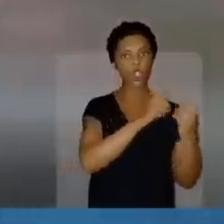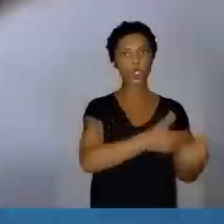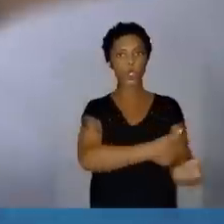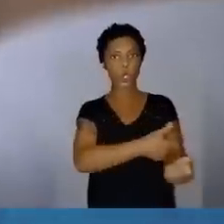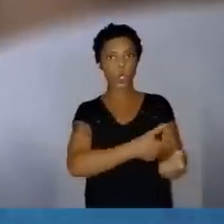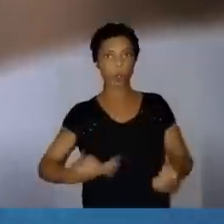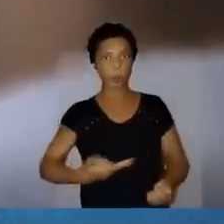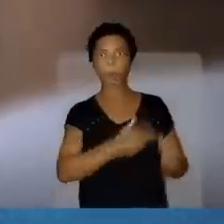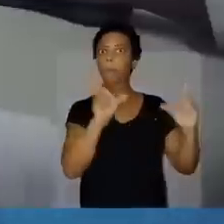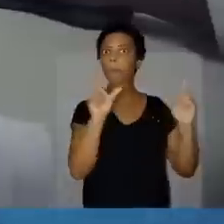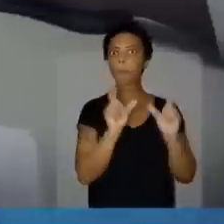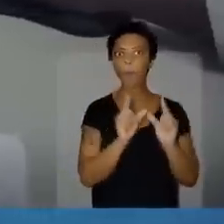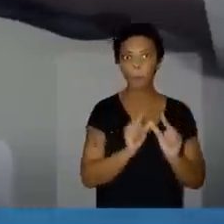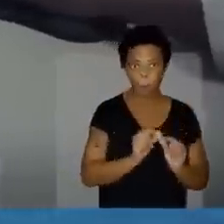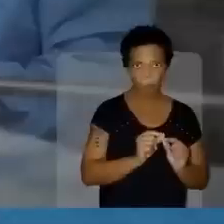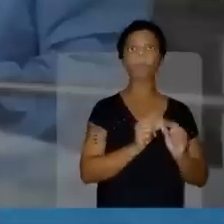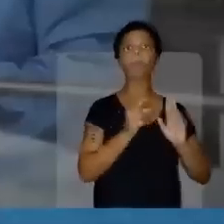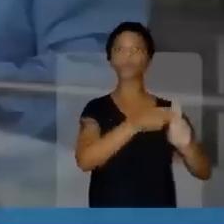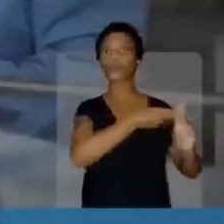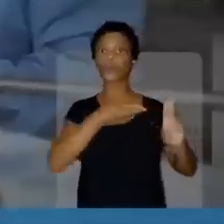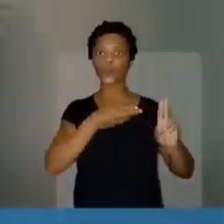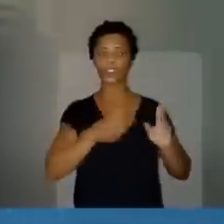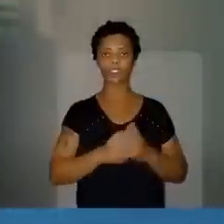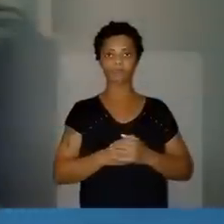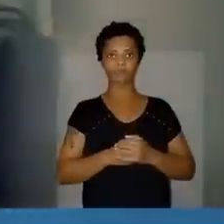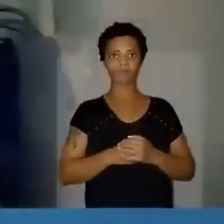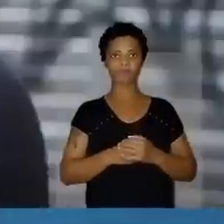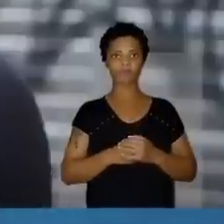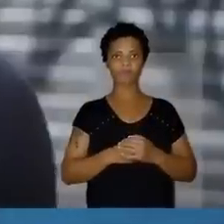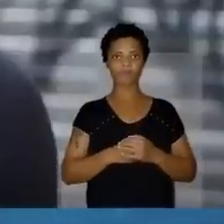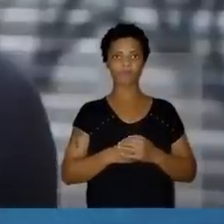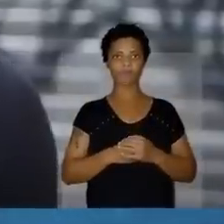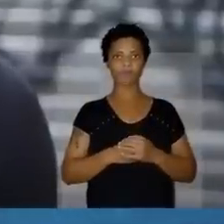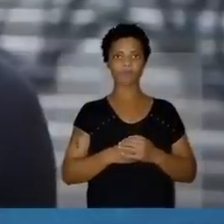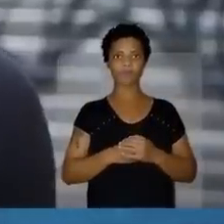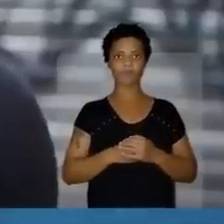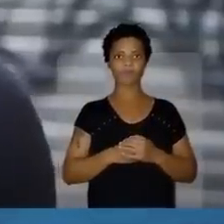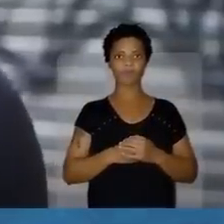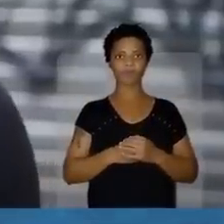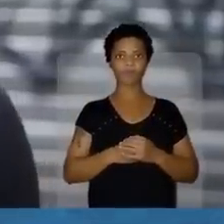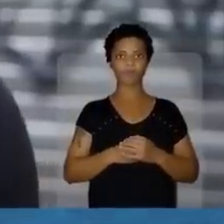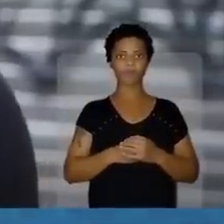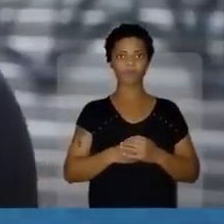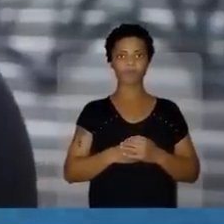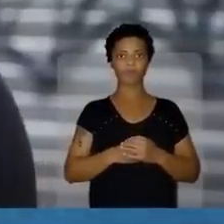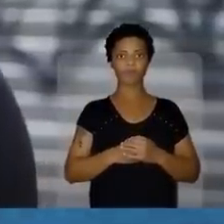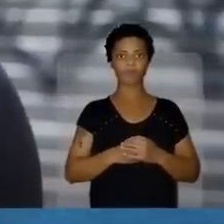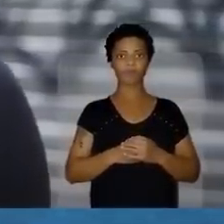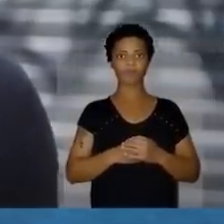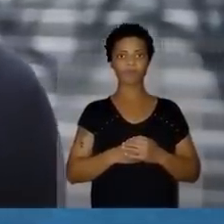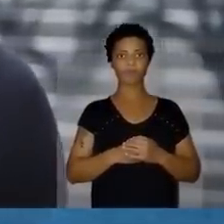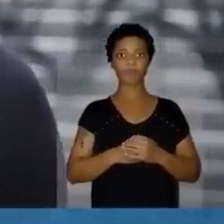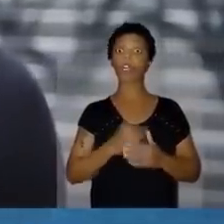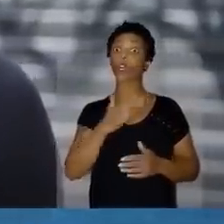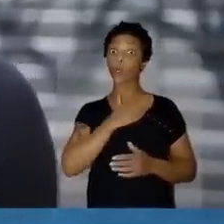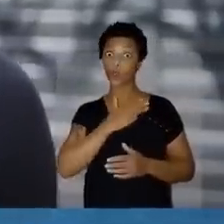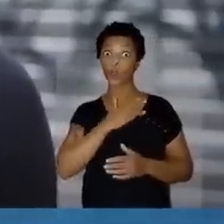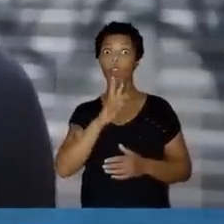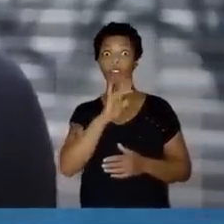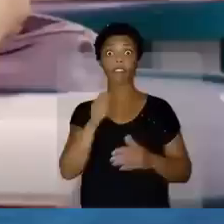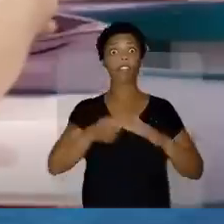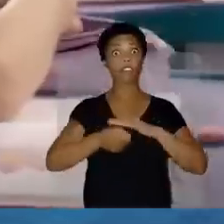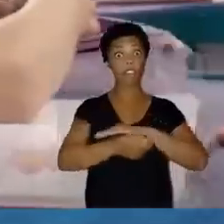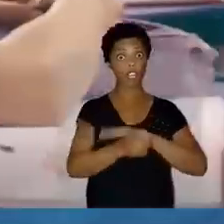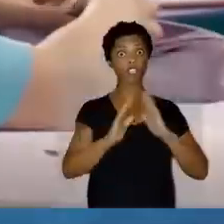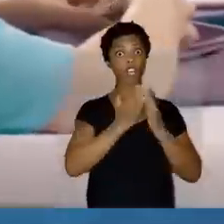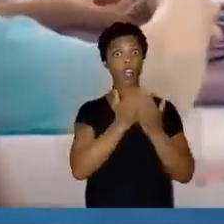zerar as filas de consultas, exames e cirurgias com o mutirão do SUS. Para as pessoas conseguirem realmente ter uma saúde de qualidade que as